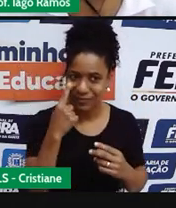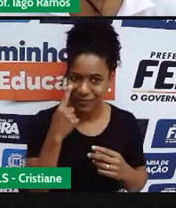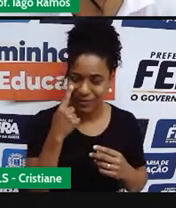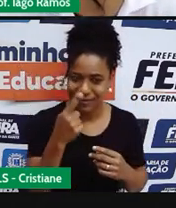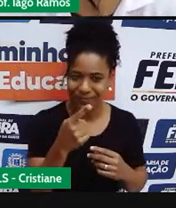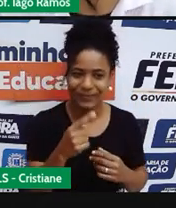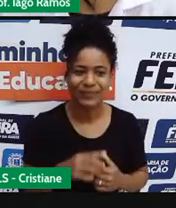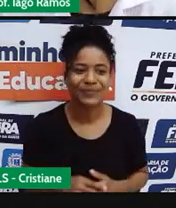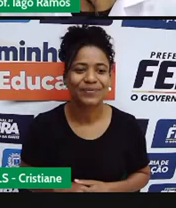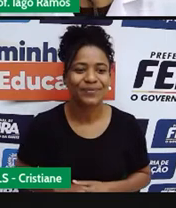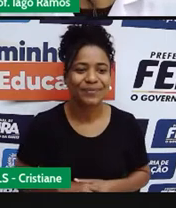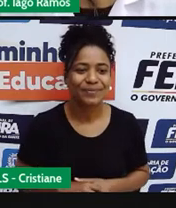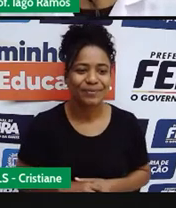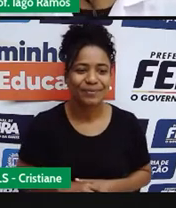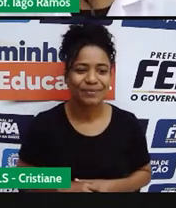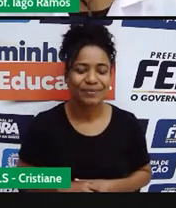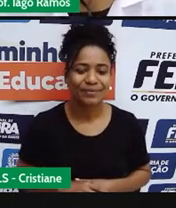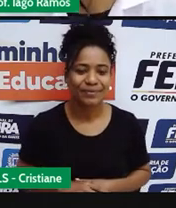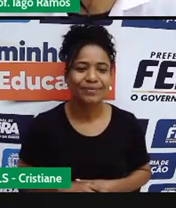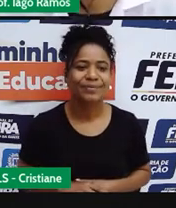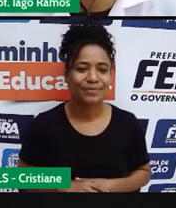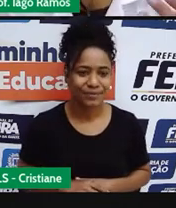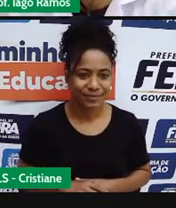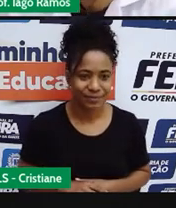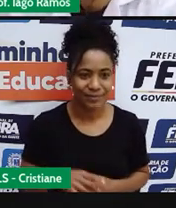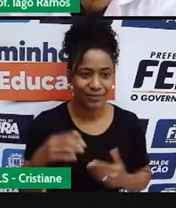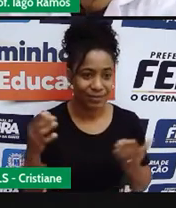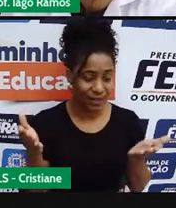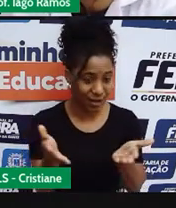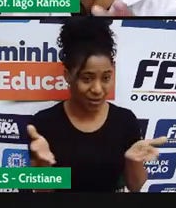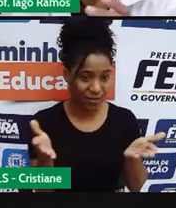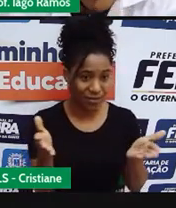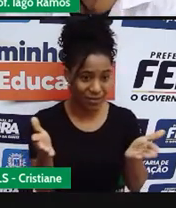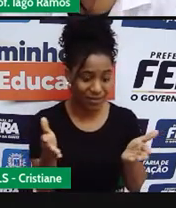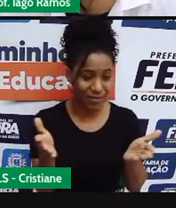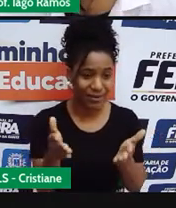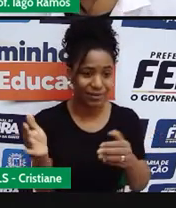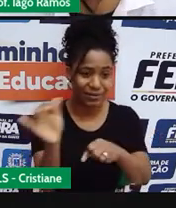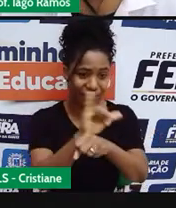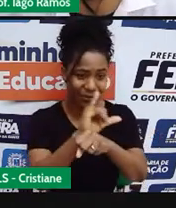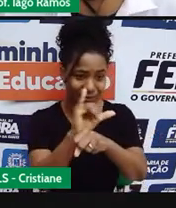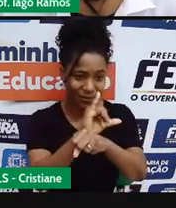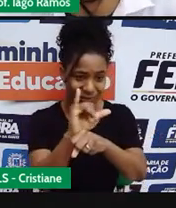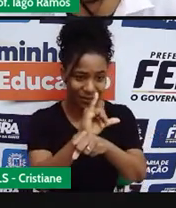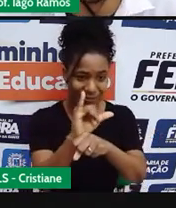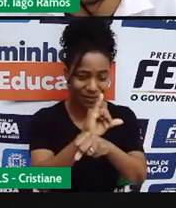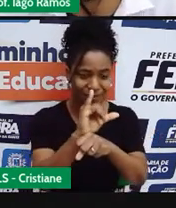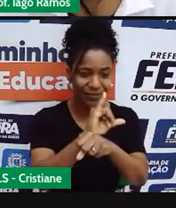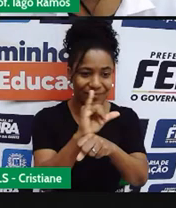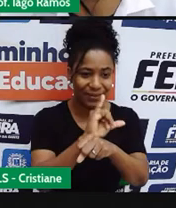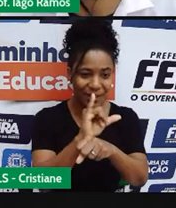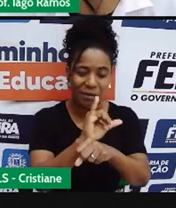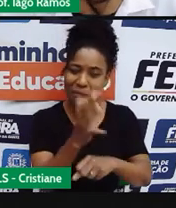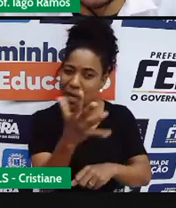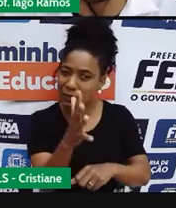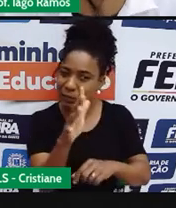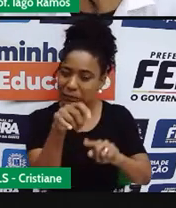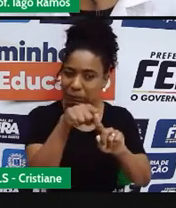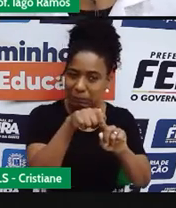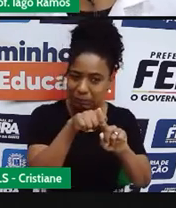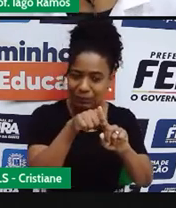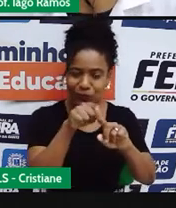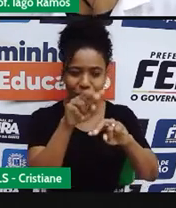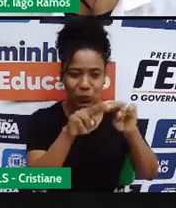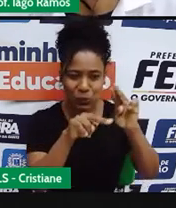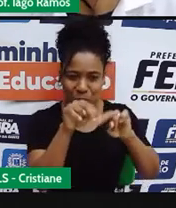outra, né? Nesse período que essa aula está sendo gravada, nós estamos aqui em meados de junho,